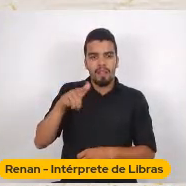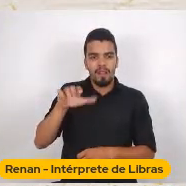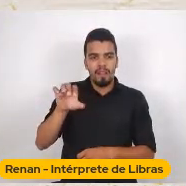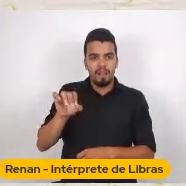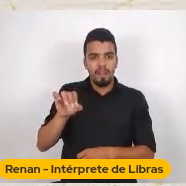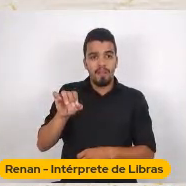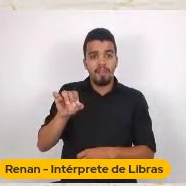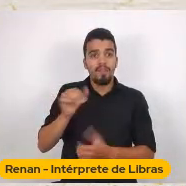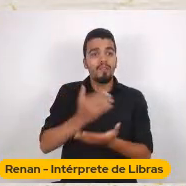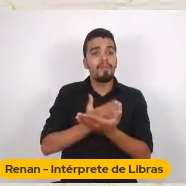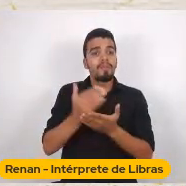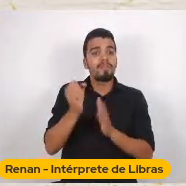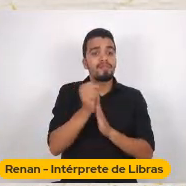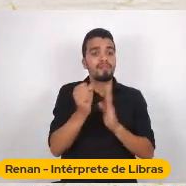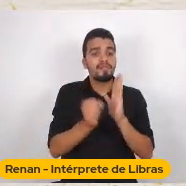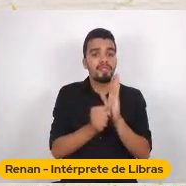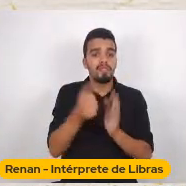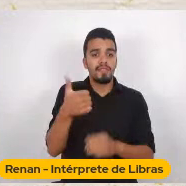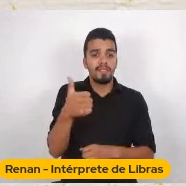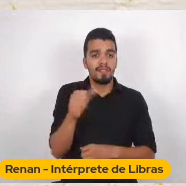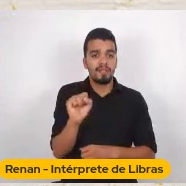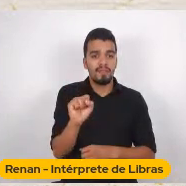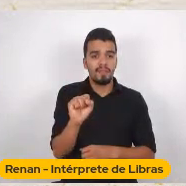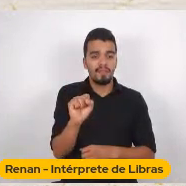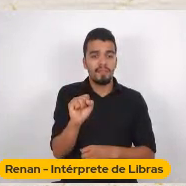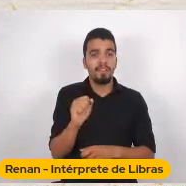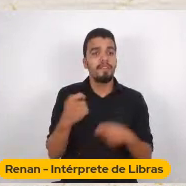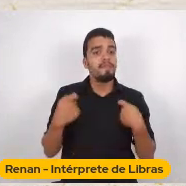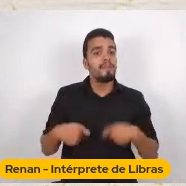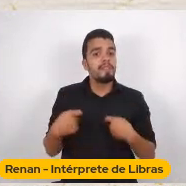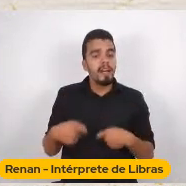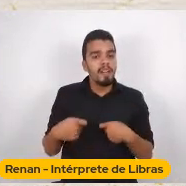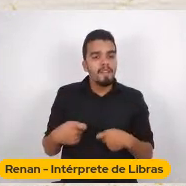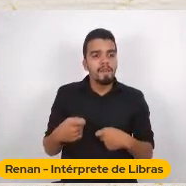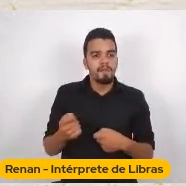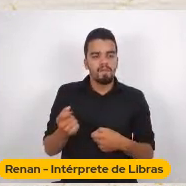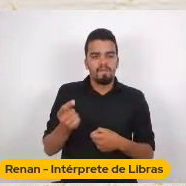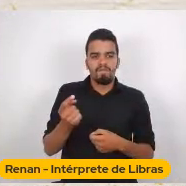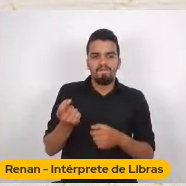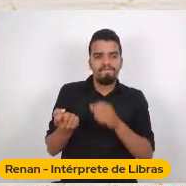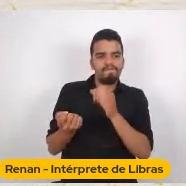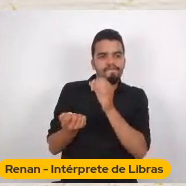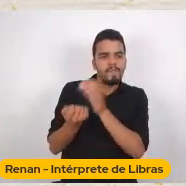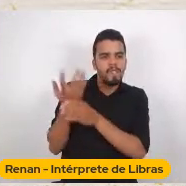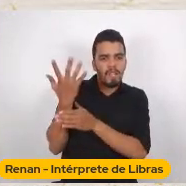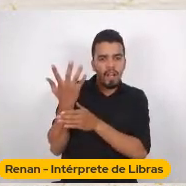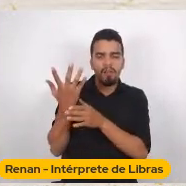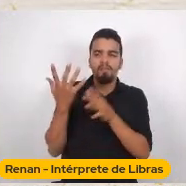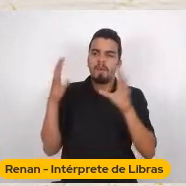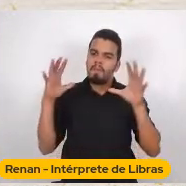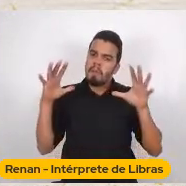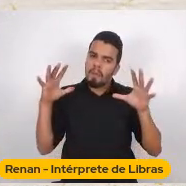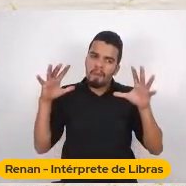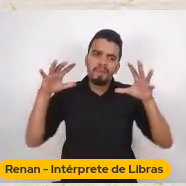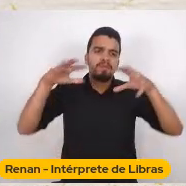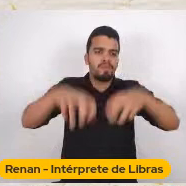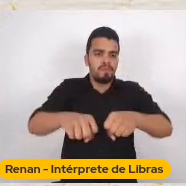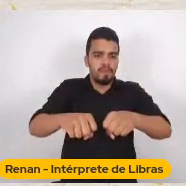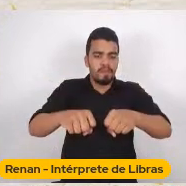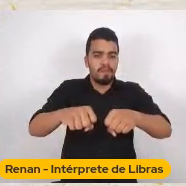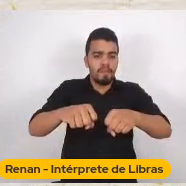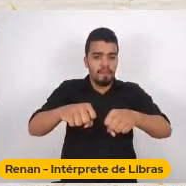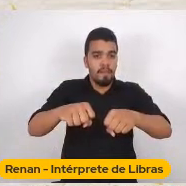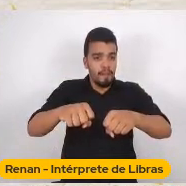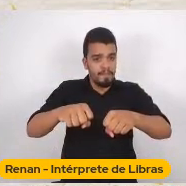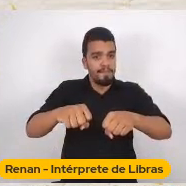Um procedimento Para que Se esmigalhasse Esses tesouros Da cultura Que não Lição própria